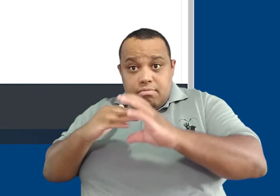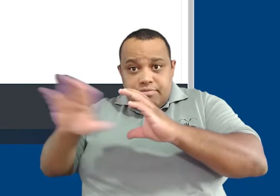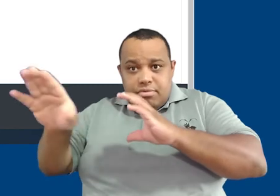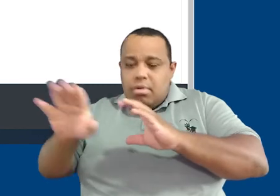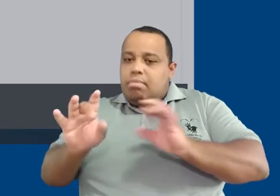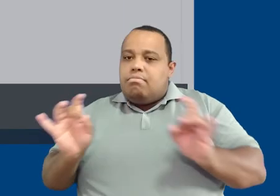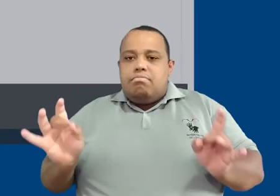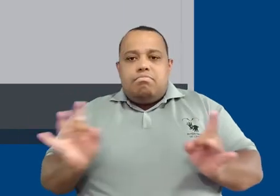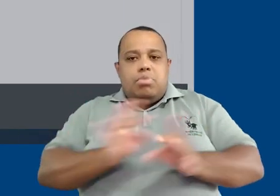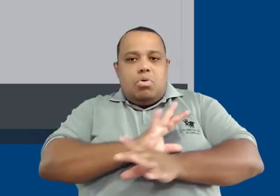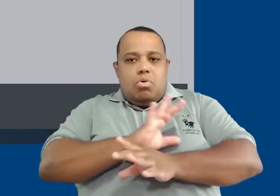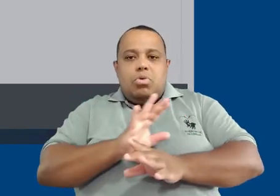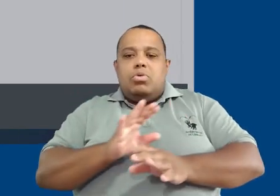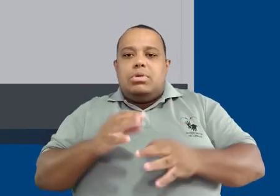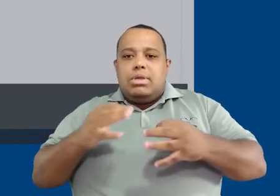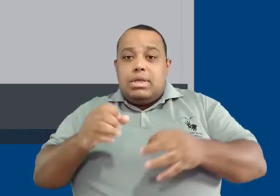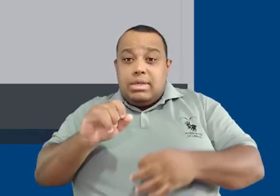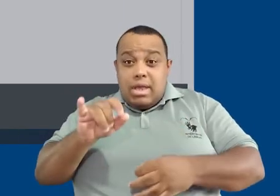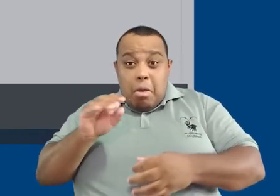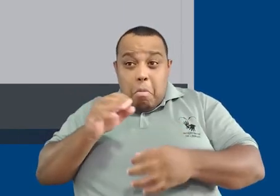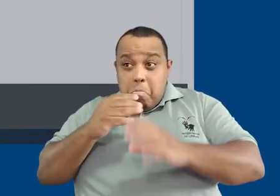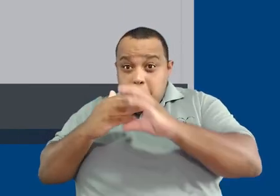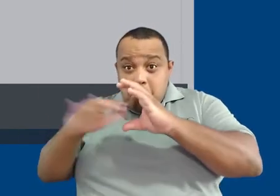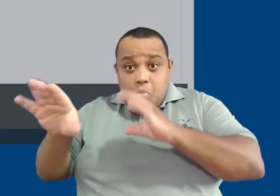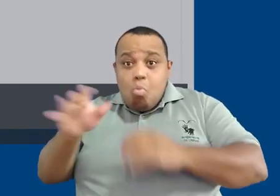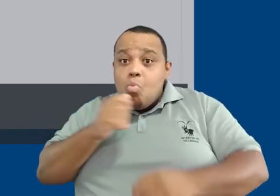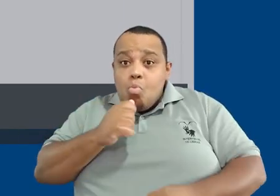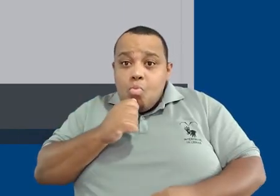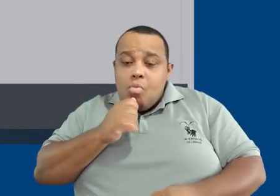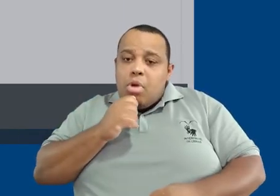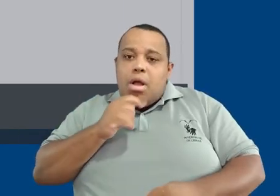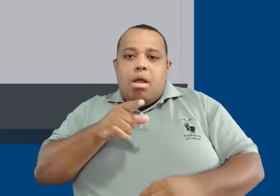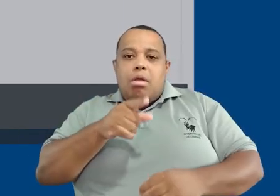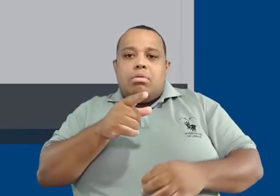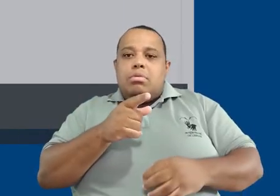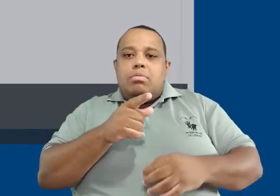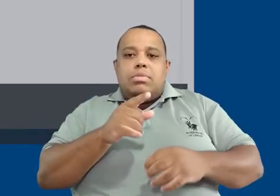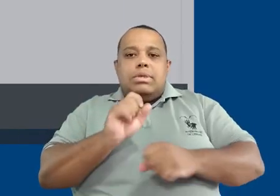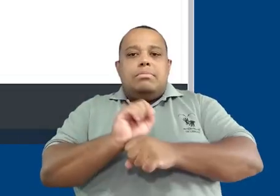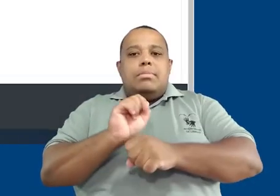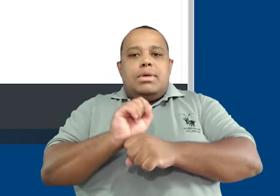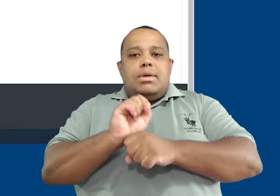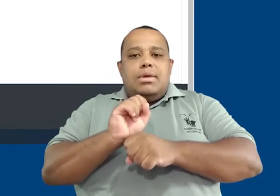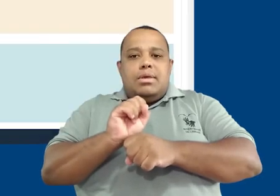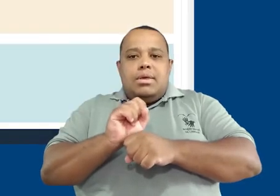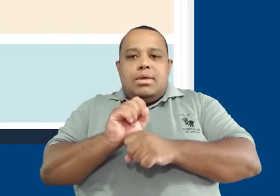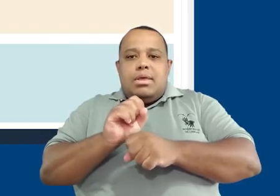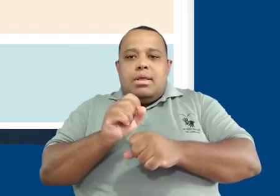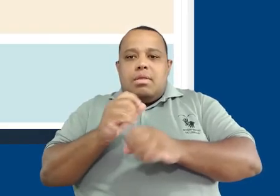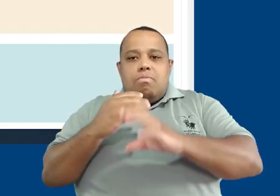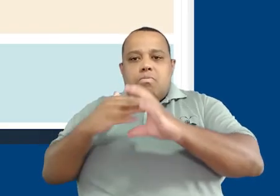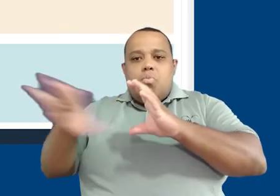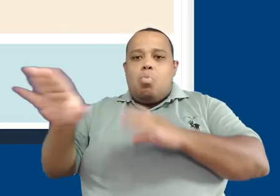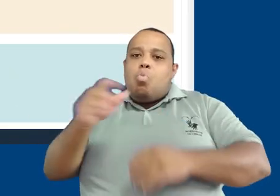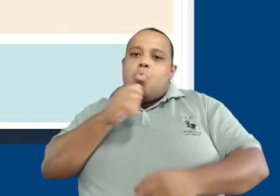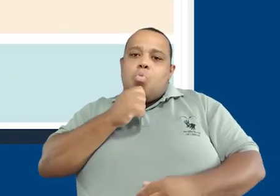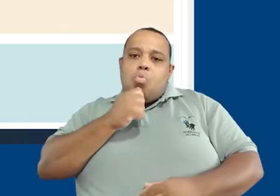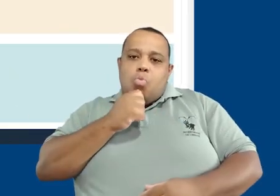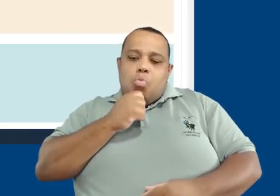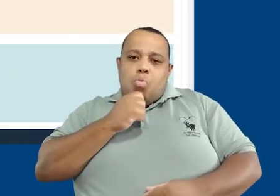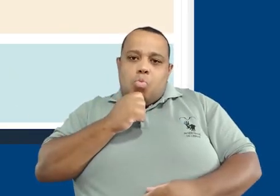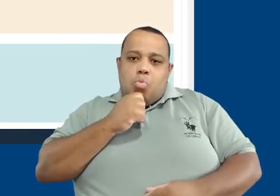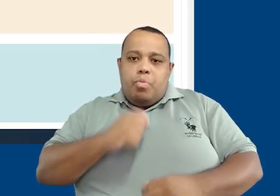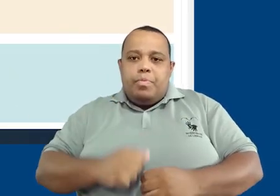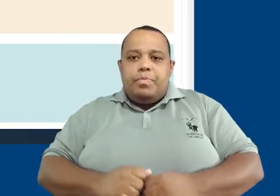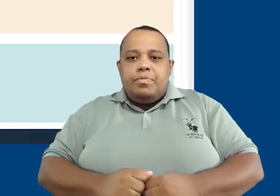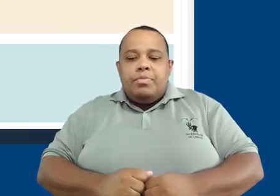Então, enviamos tudo e terminamos. Confirmamos que desejamos terminar a tentativa. E, imediatamente,